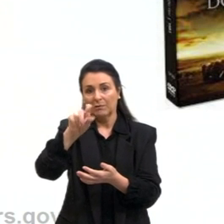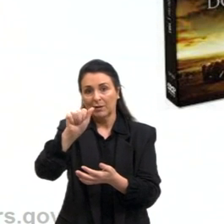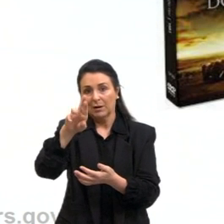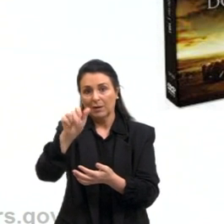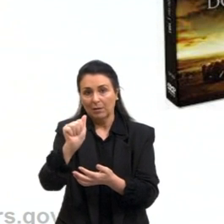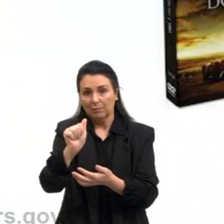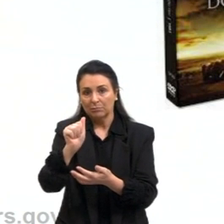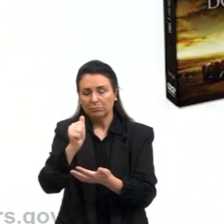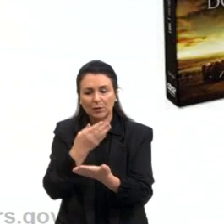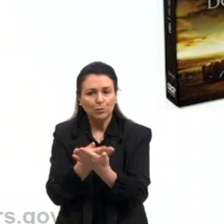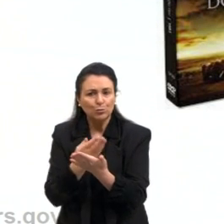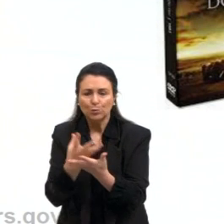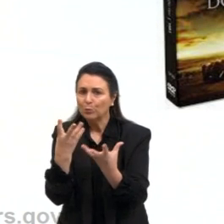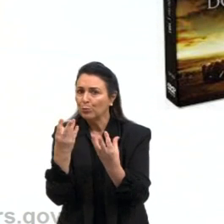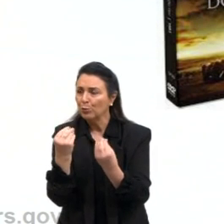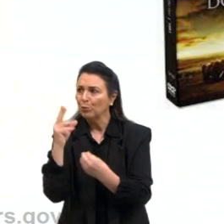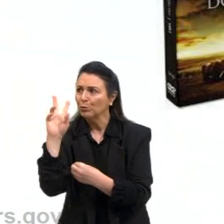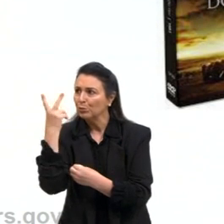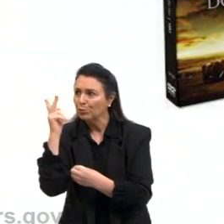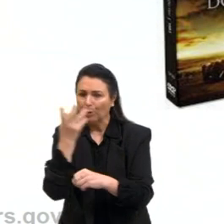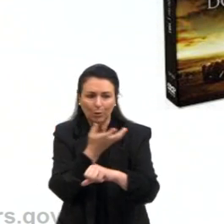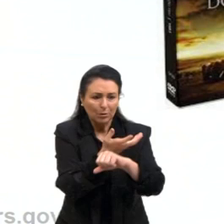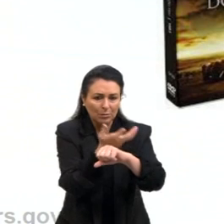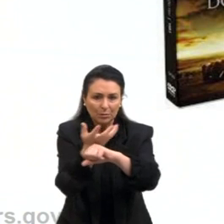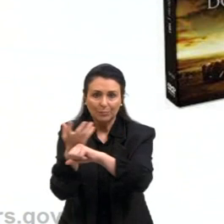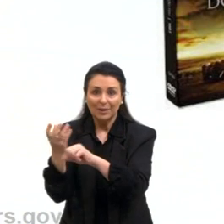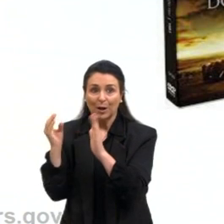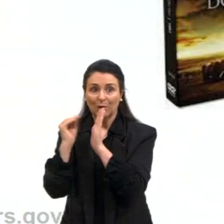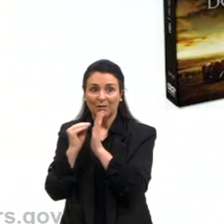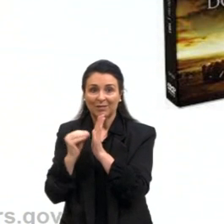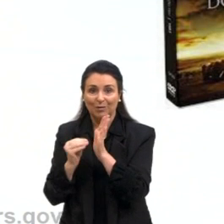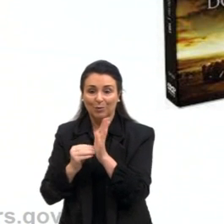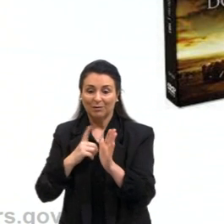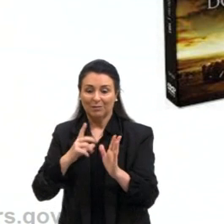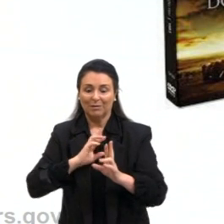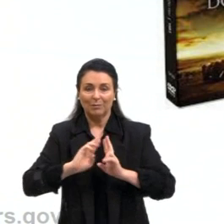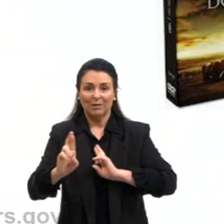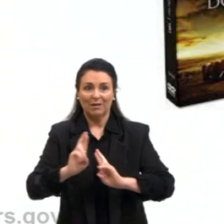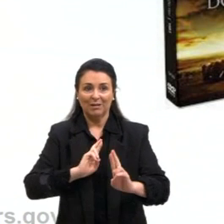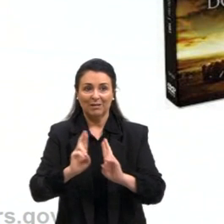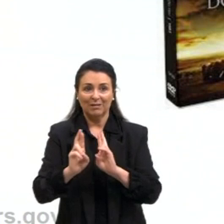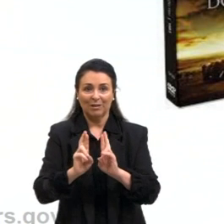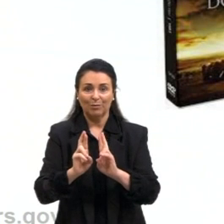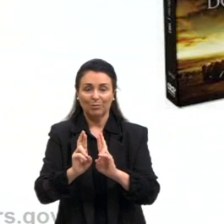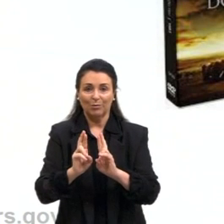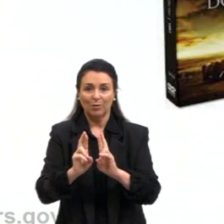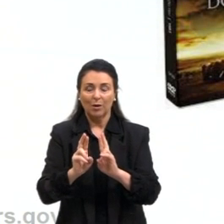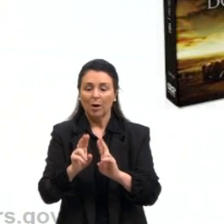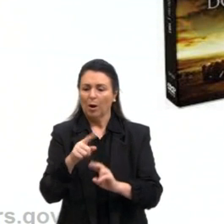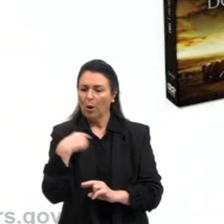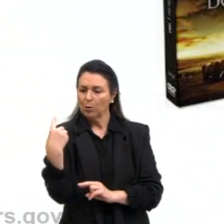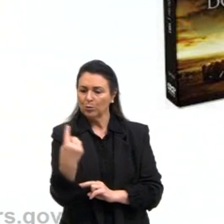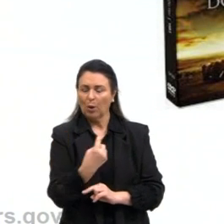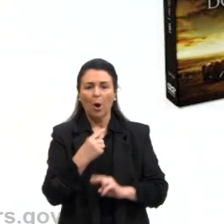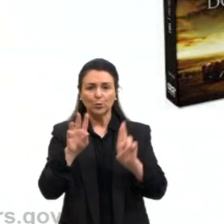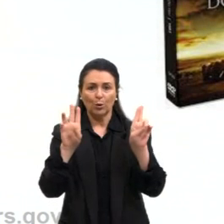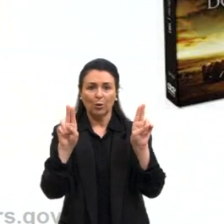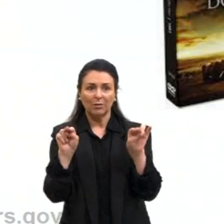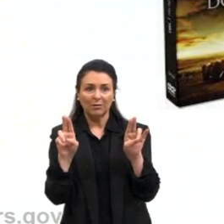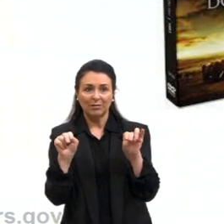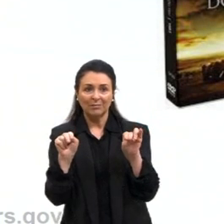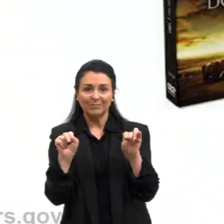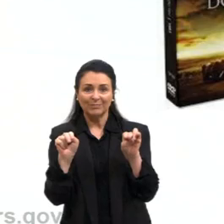na história, em todas as disciplinas, conteúdos que estão relacionados ao nosso tema, mas sempre